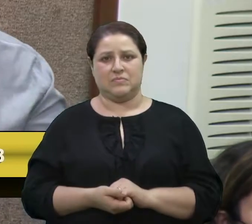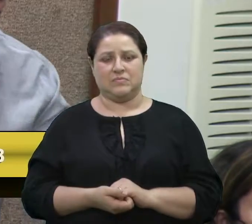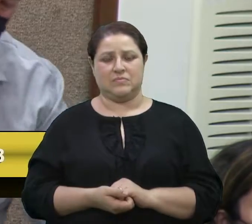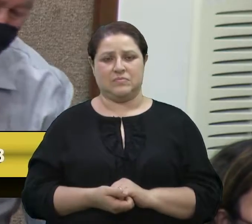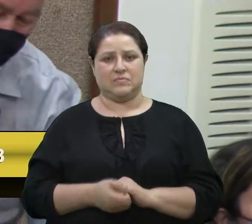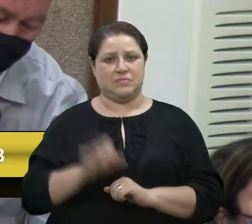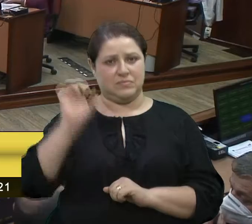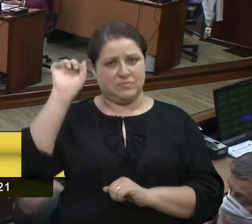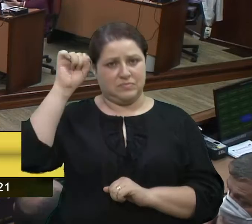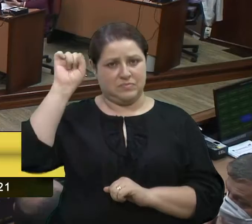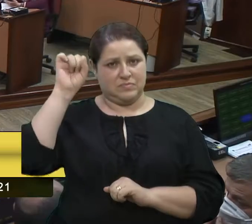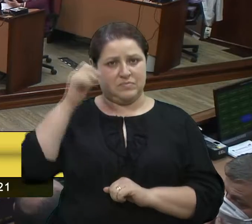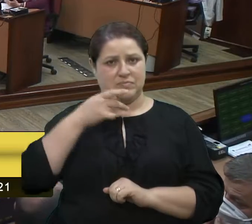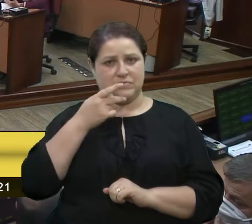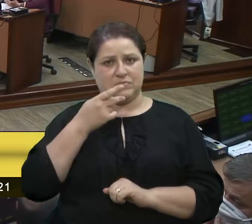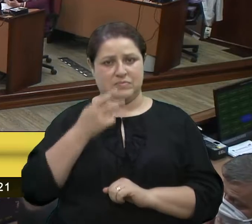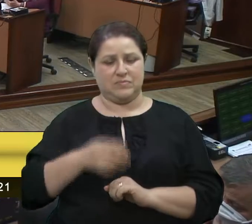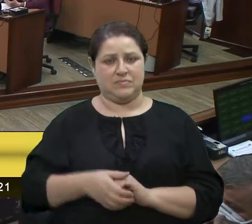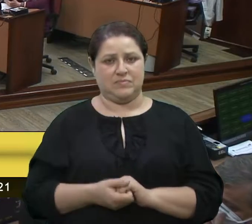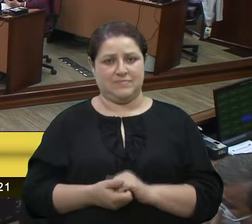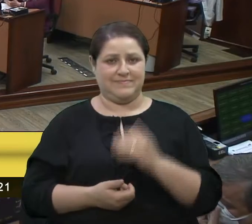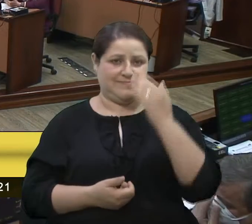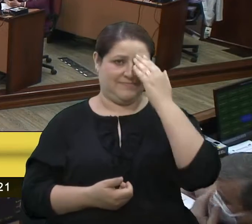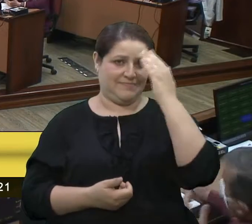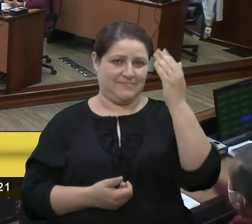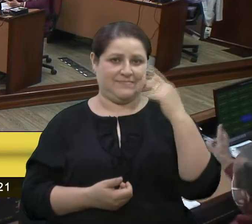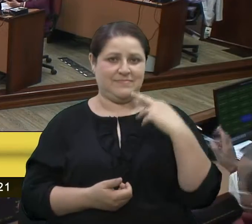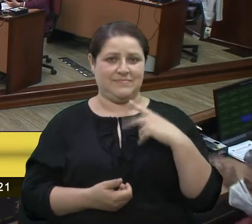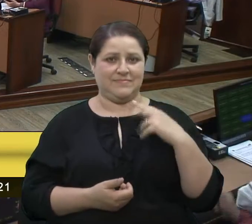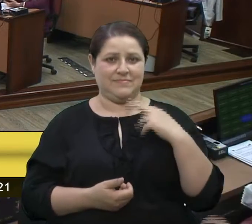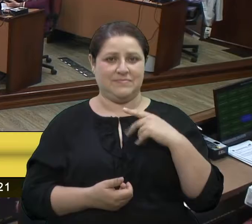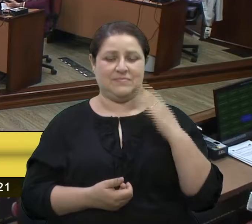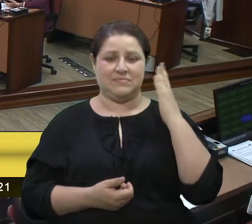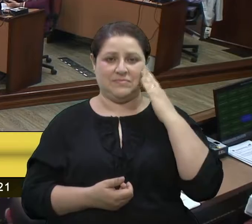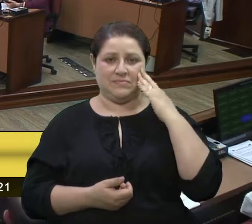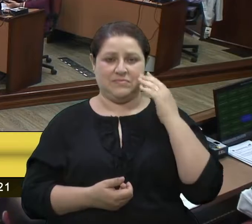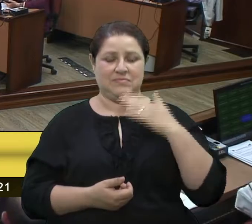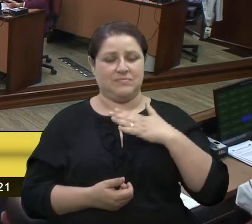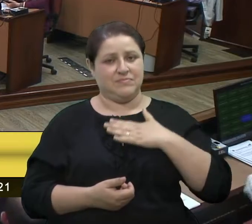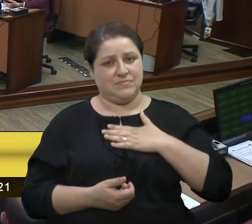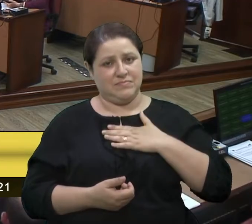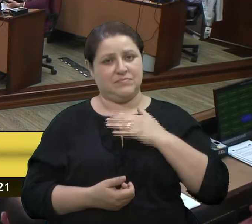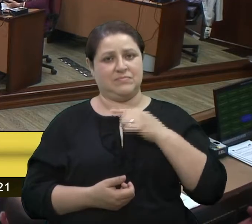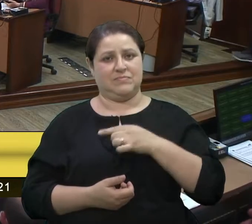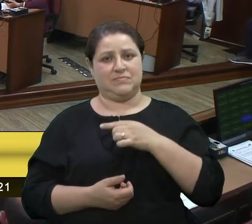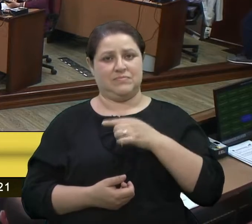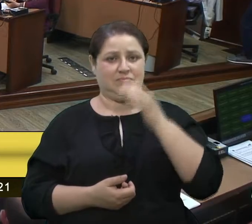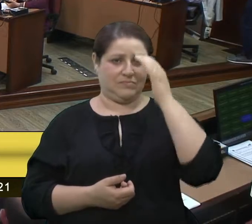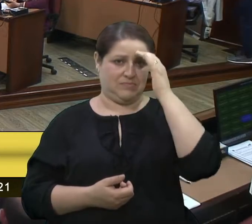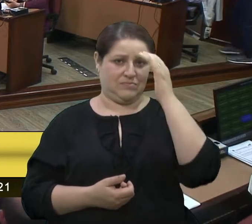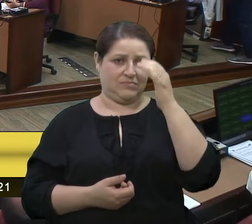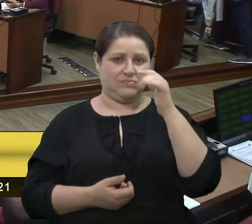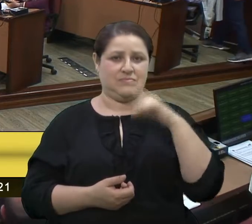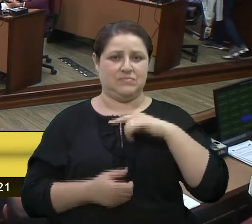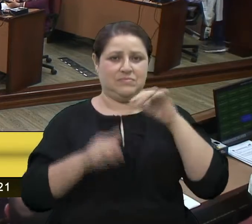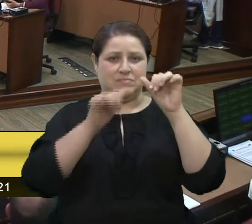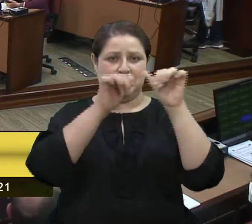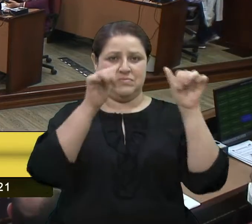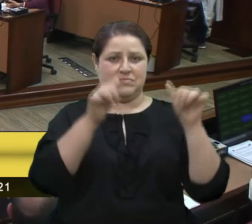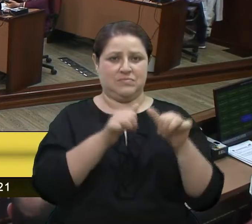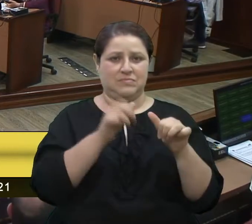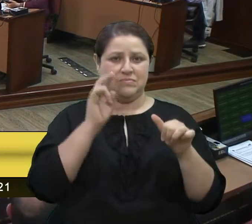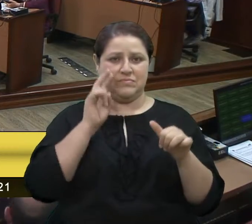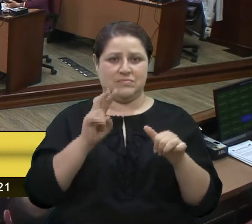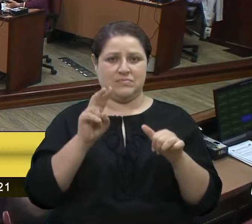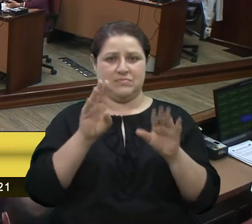Vereador Chuchu, sua parte imediata, depois que eu quero... Obrigado, vereador Renato, sabe o quanto eu lhe estimo e tem uma imagem na minha cabeça vendo o senhor na